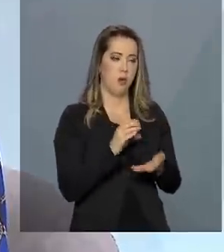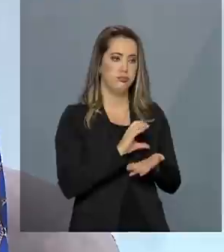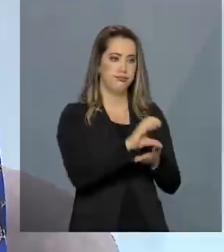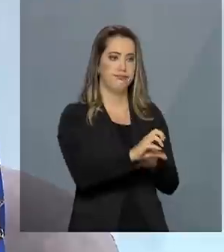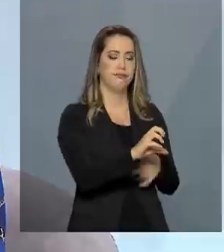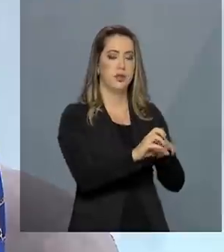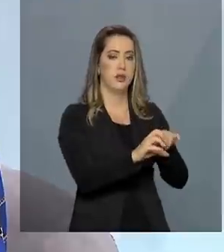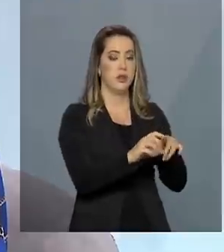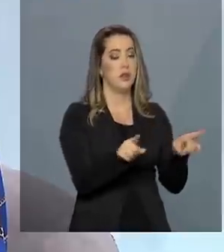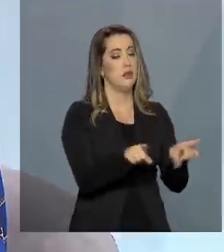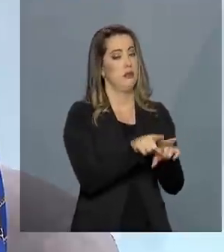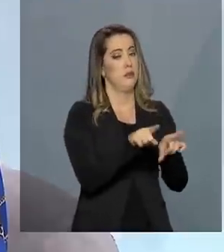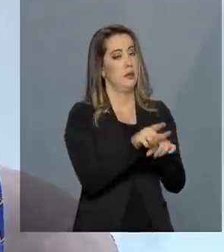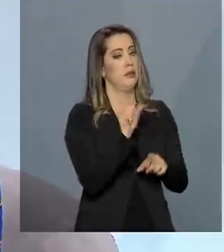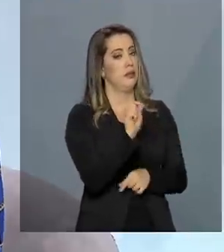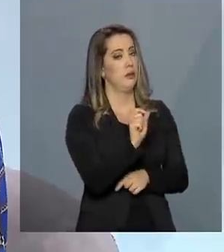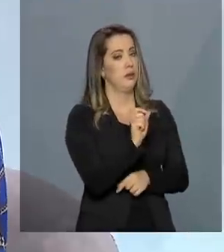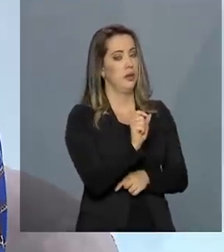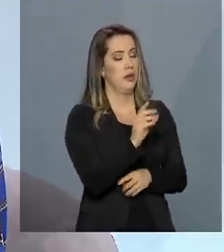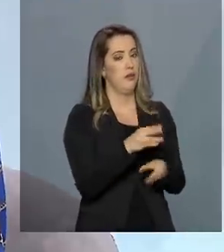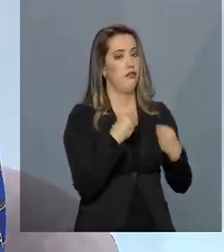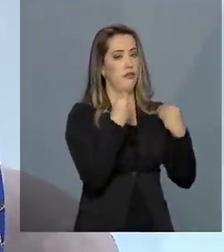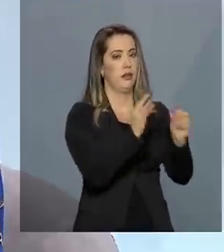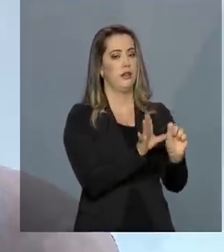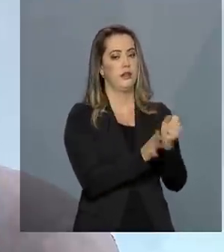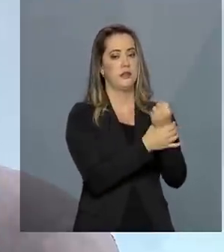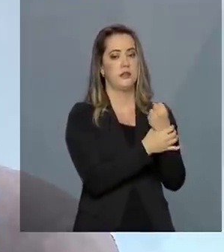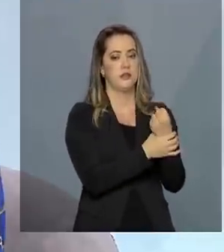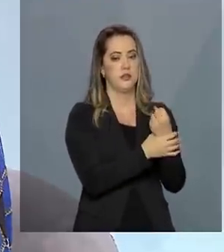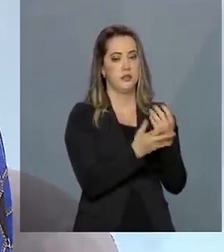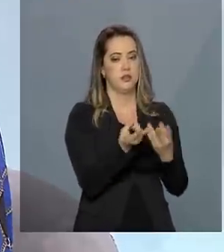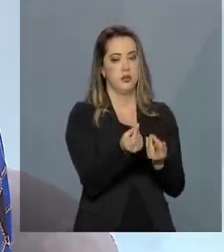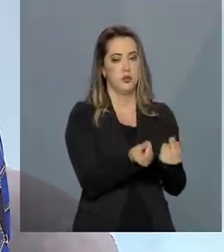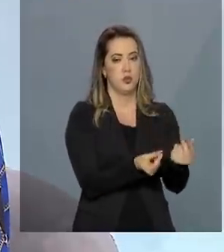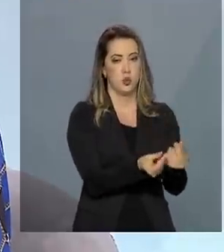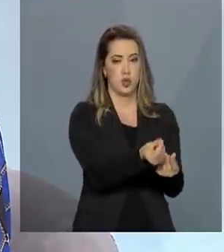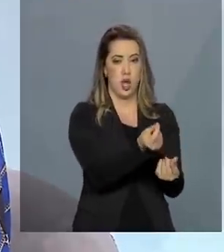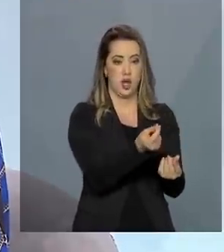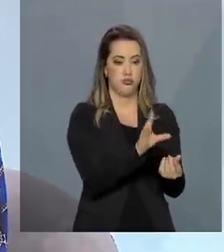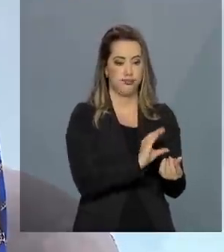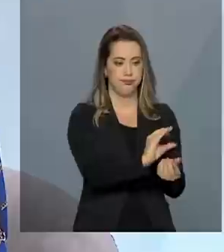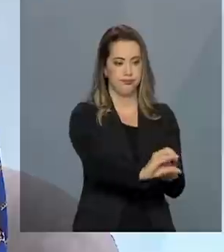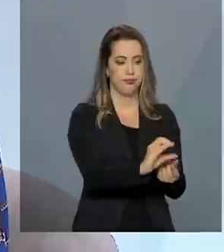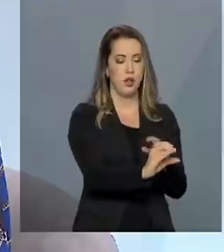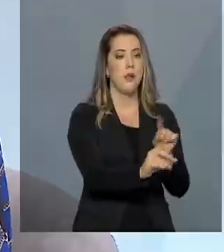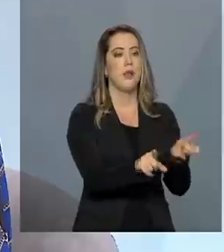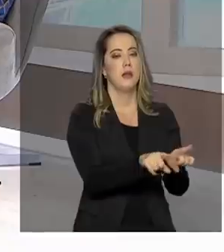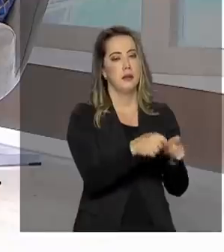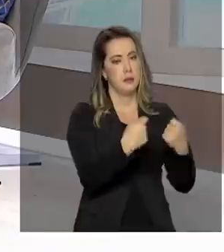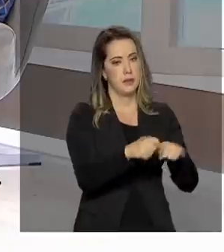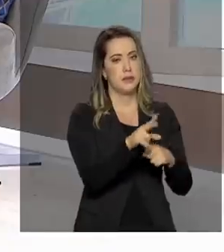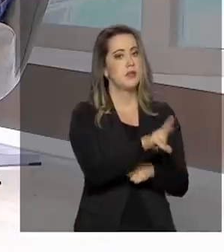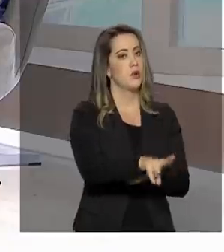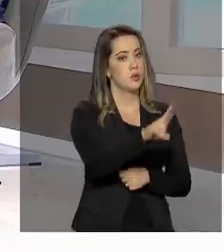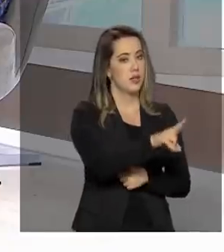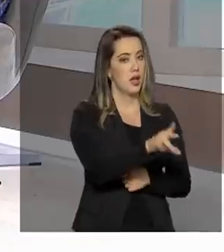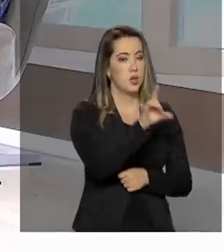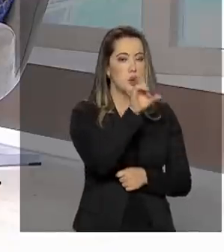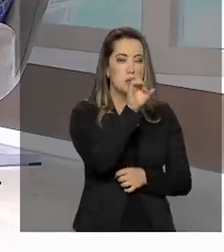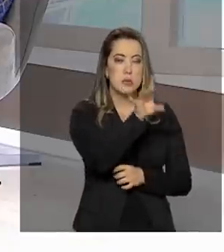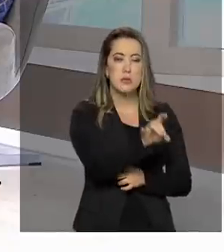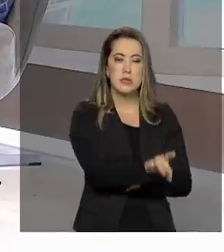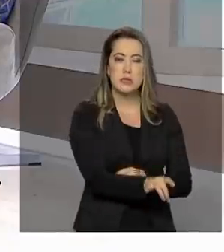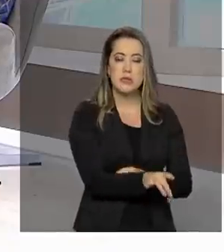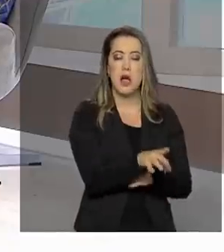nós teremos também essa garantia desses investimentos para a infraestrutura das